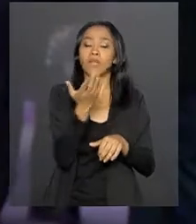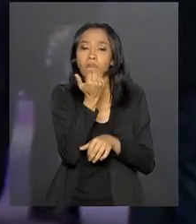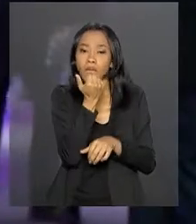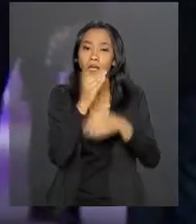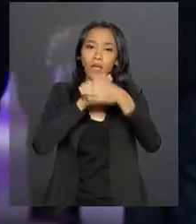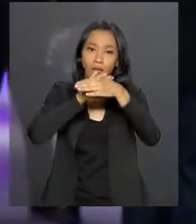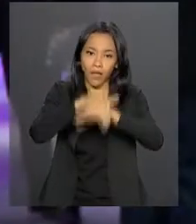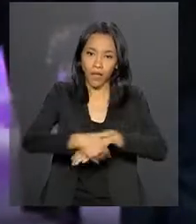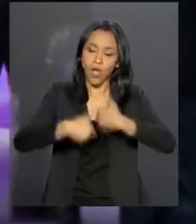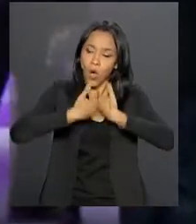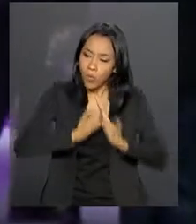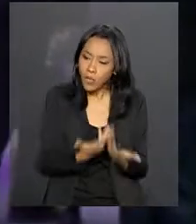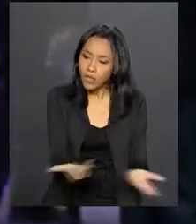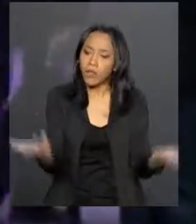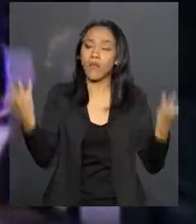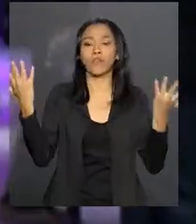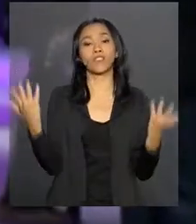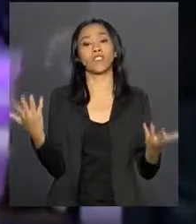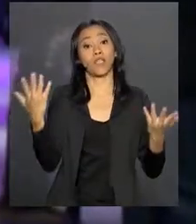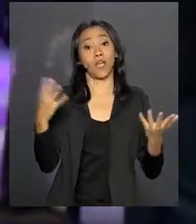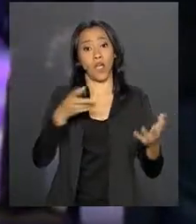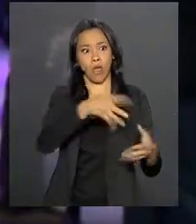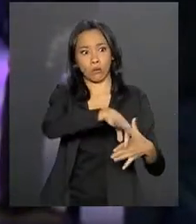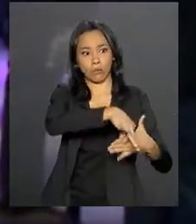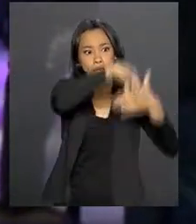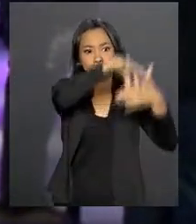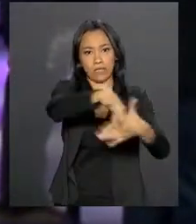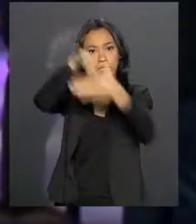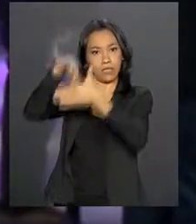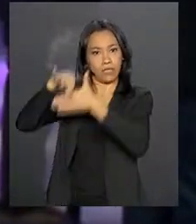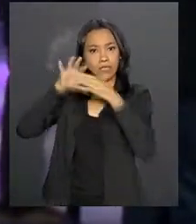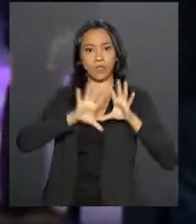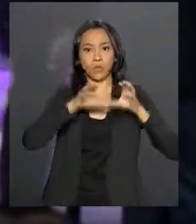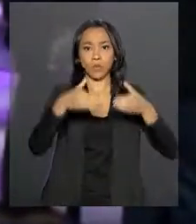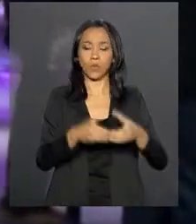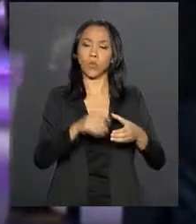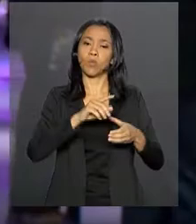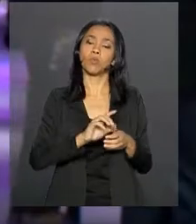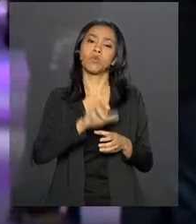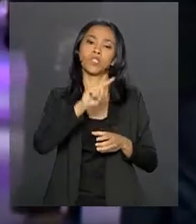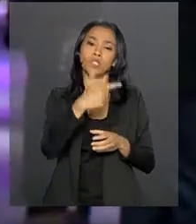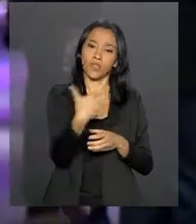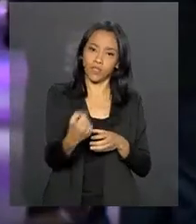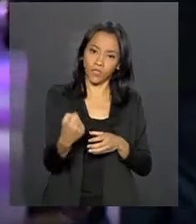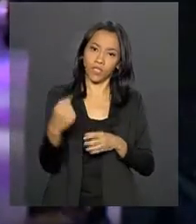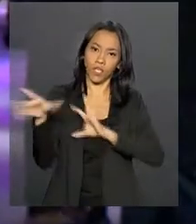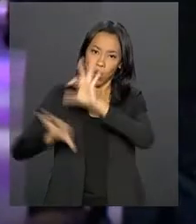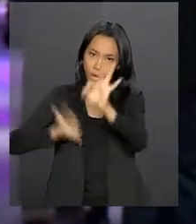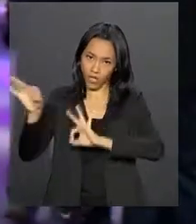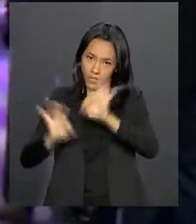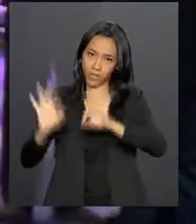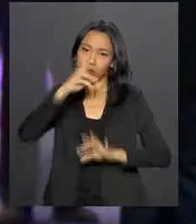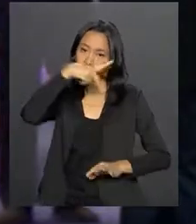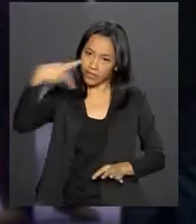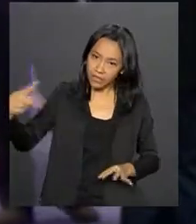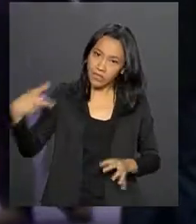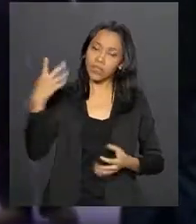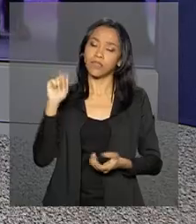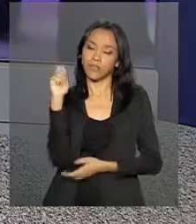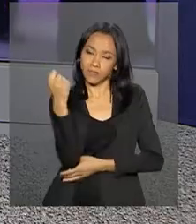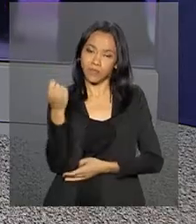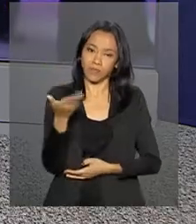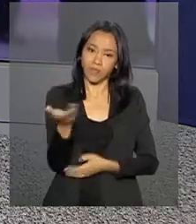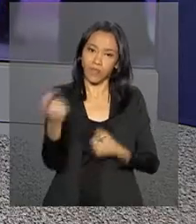líderes do G20 oferecido pelo presidente da Argentina, Maurício Macri. Volto com você no estúdio, Paulo.